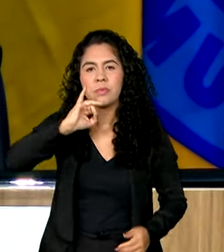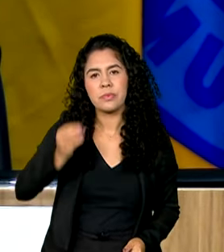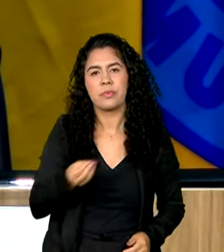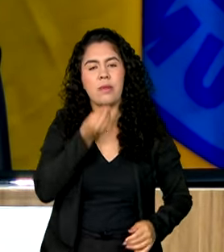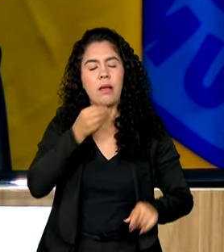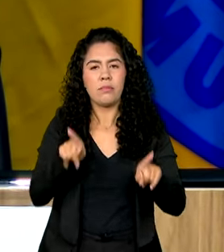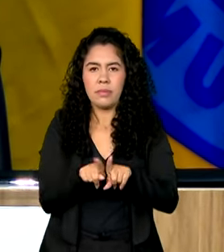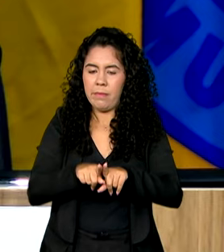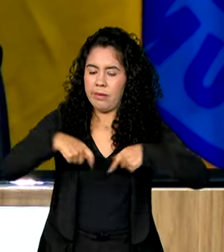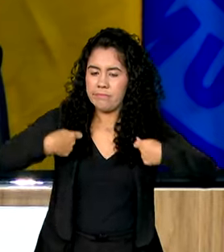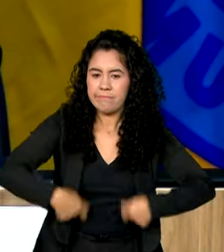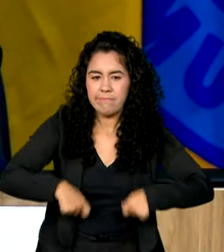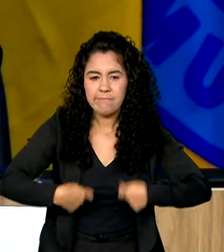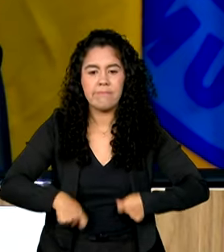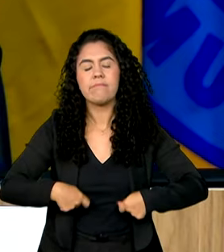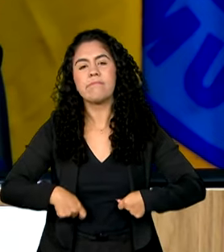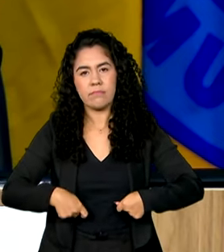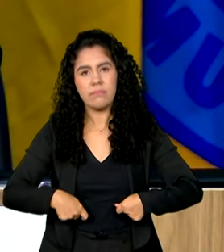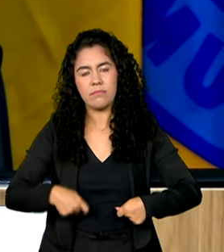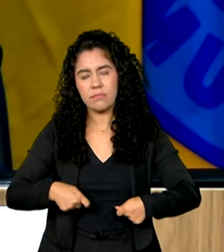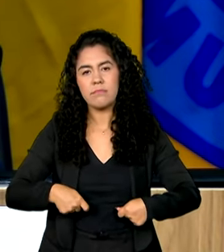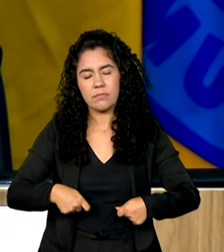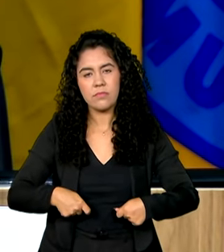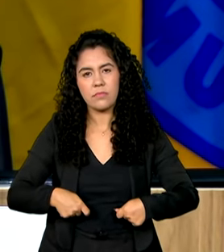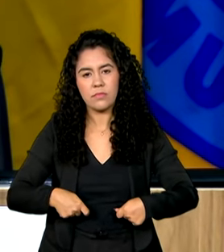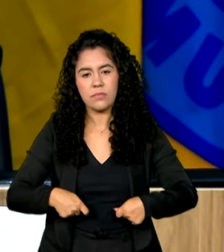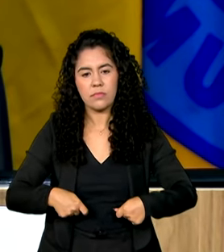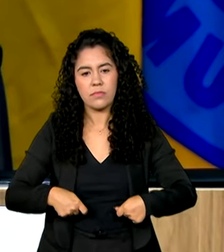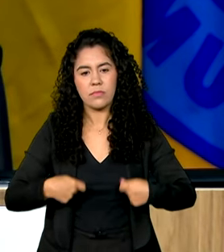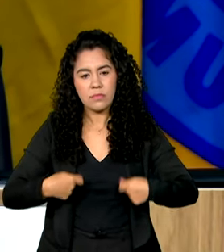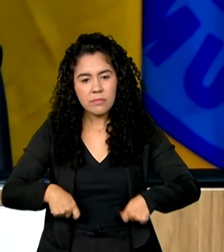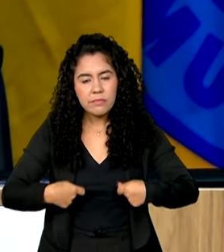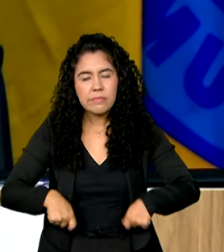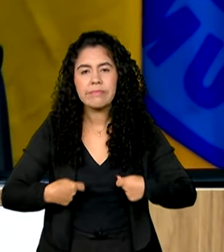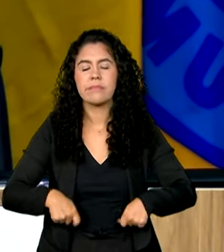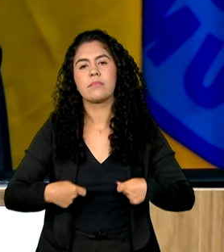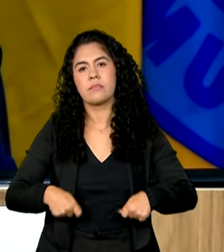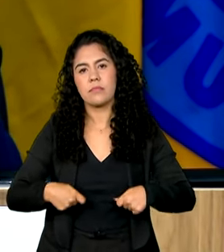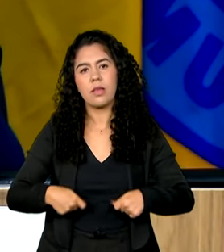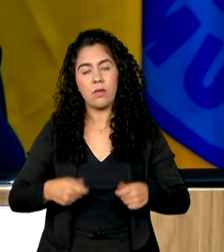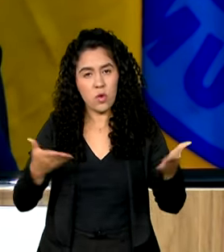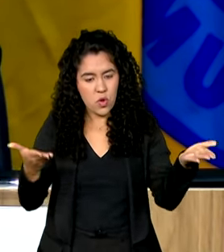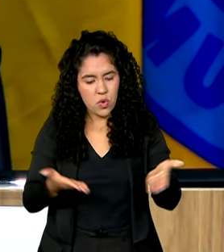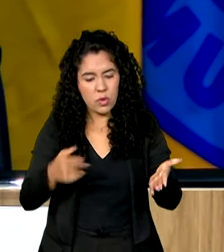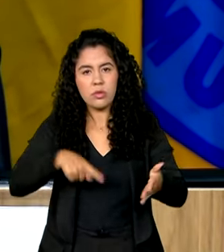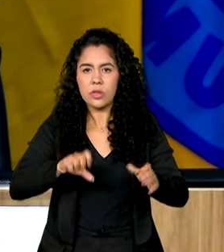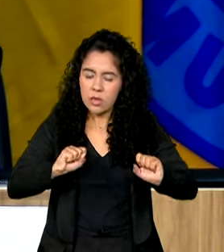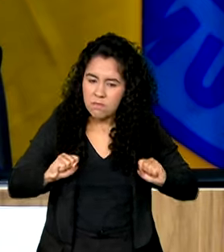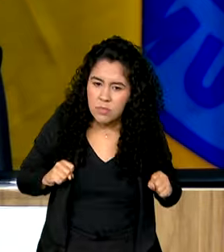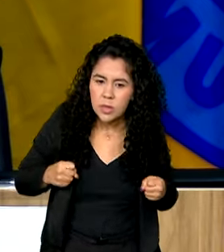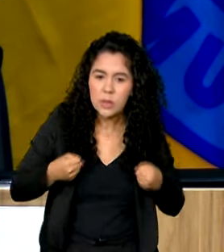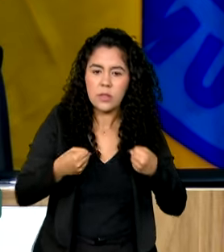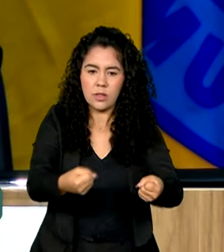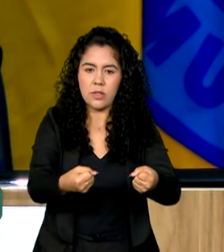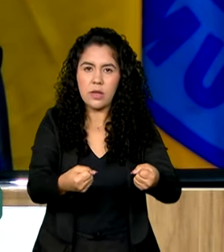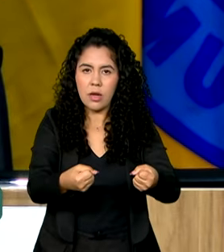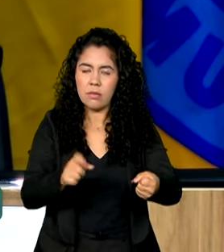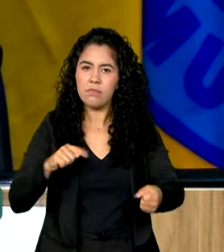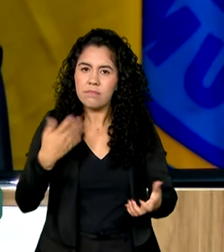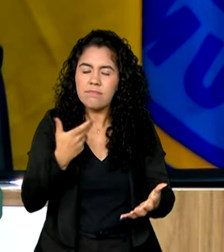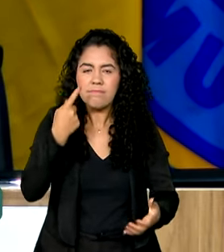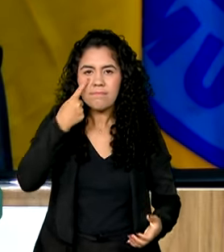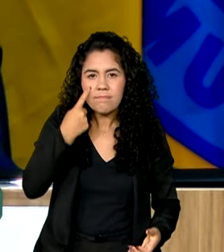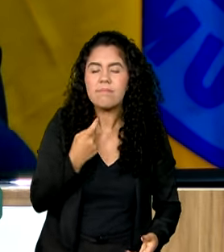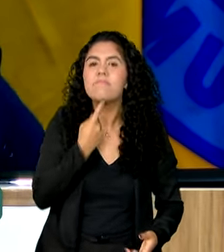necessário e nós precisamos sair daqui, empenhar nossa energia em